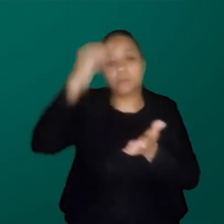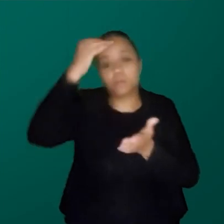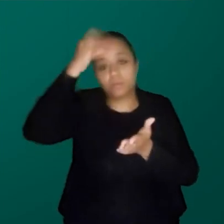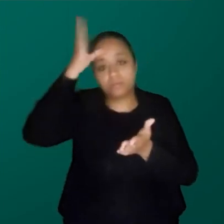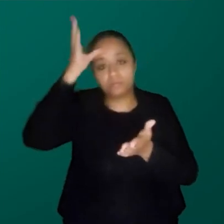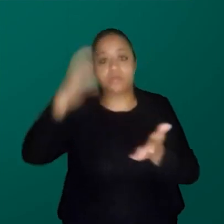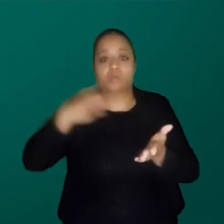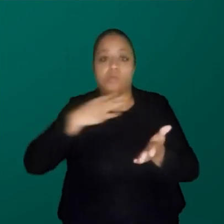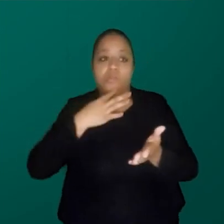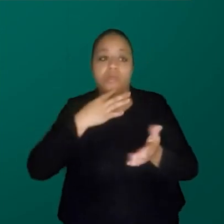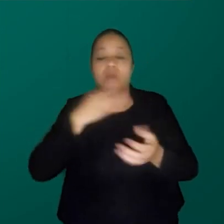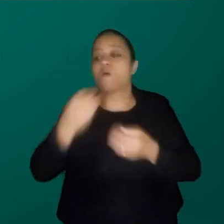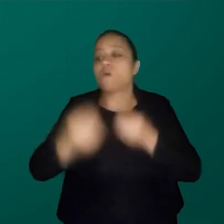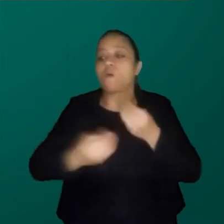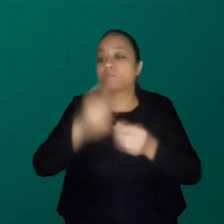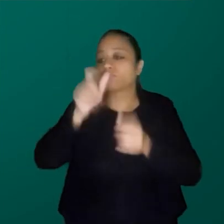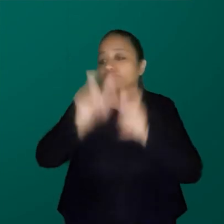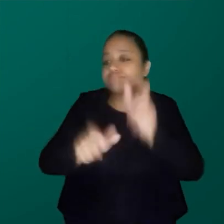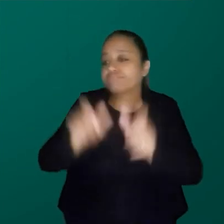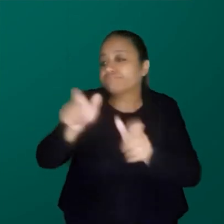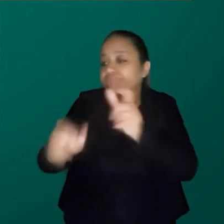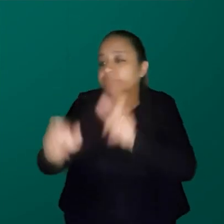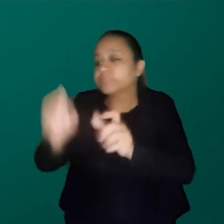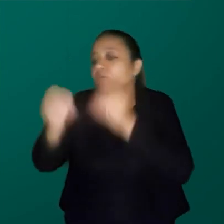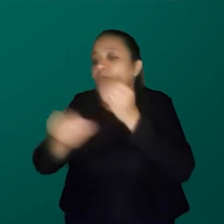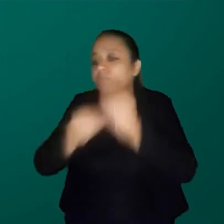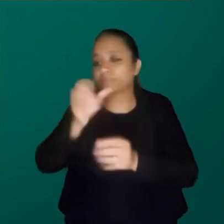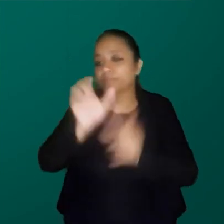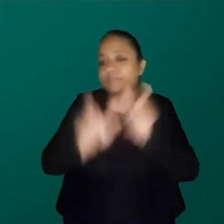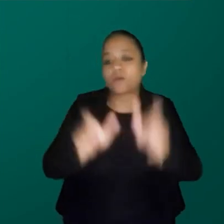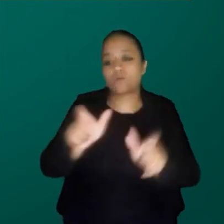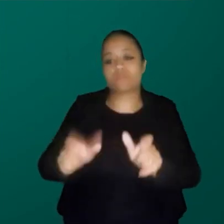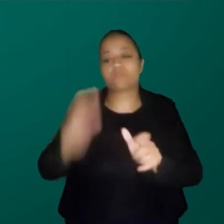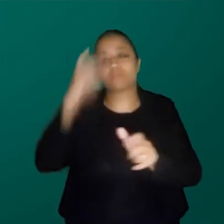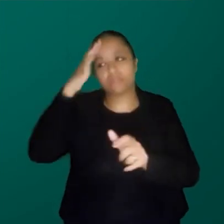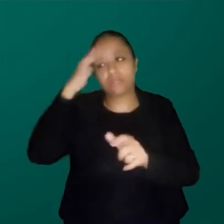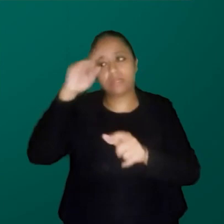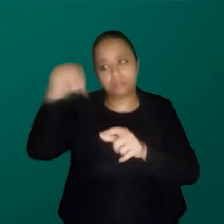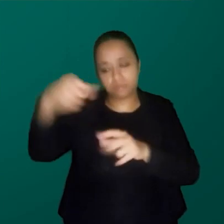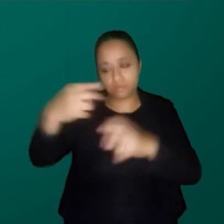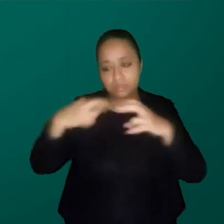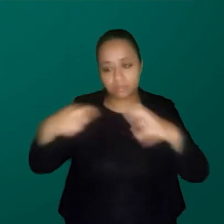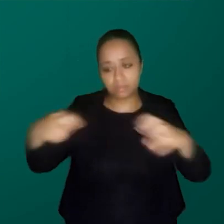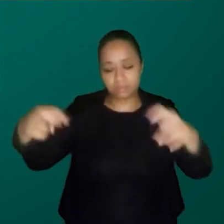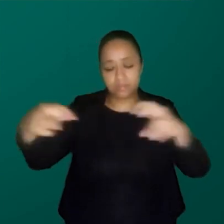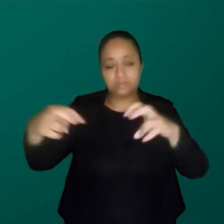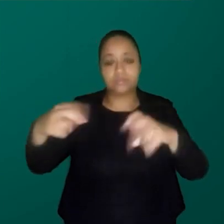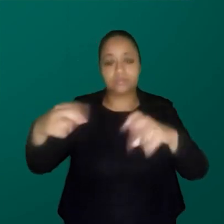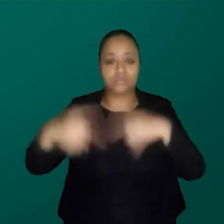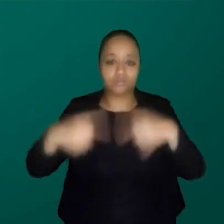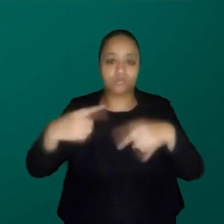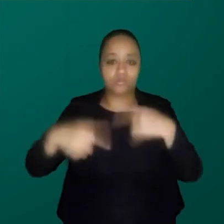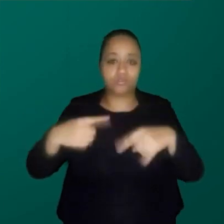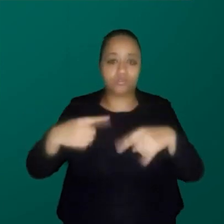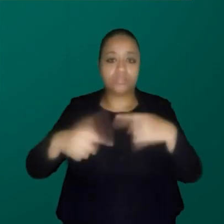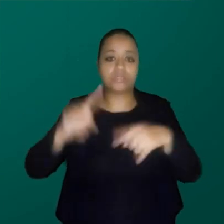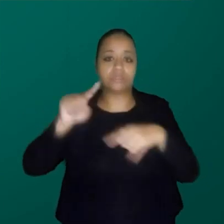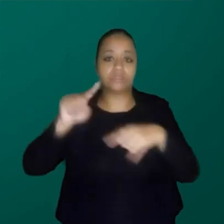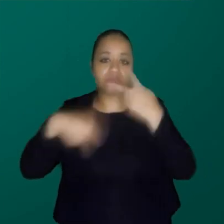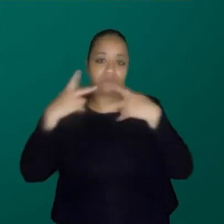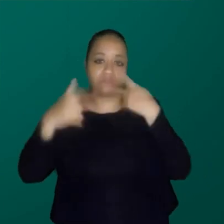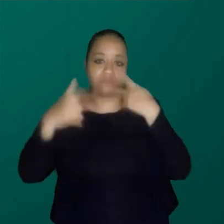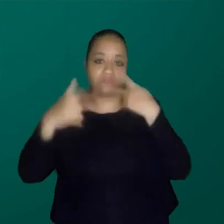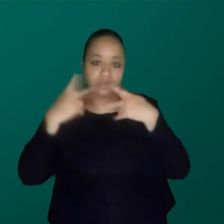é. Então, queria, para a gente pensar e conversar depois da mesa, durante a mesa, mas depois das nossas falas,